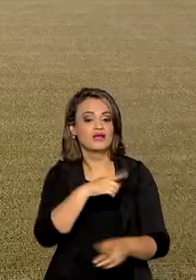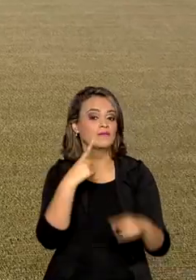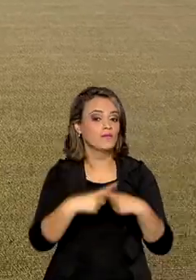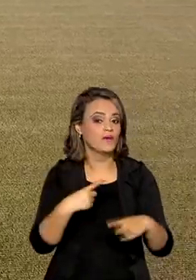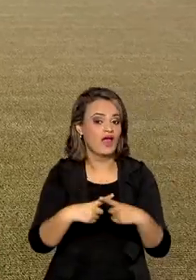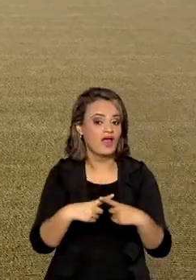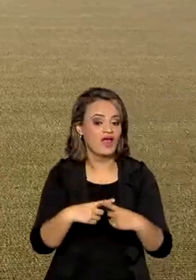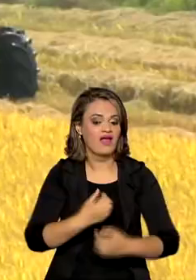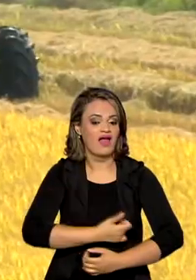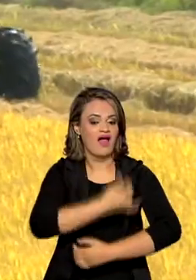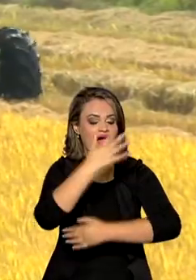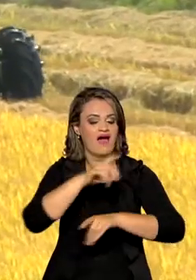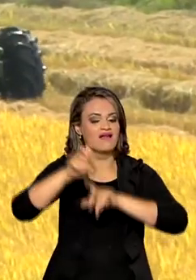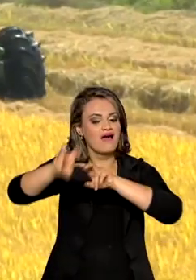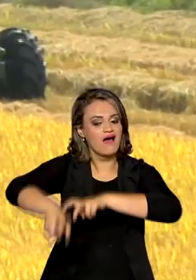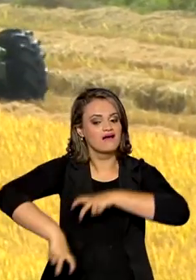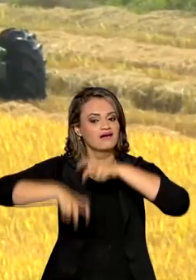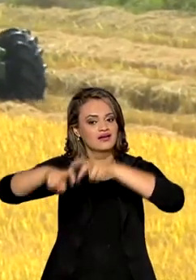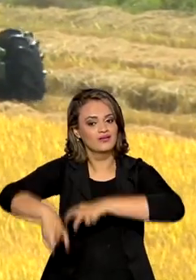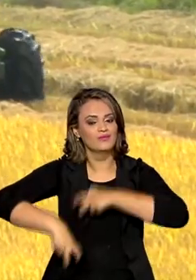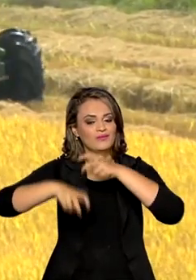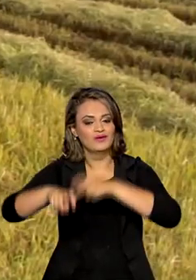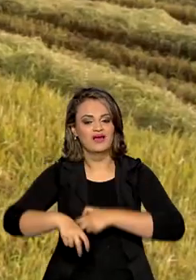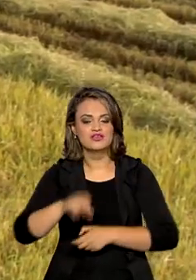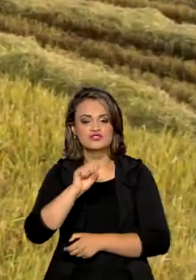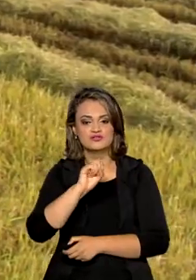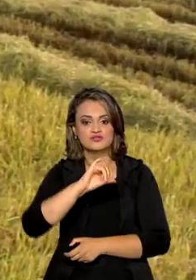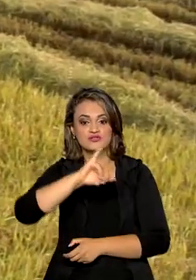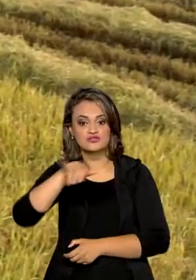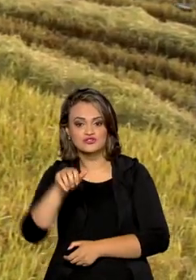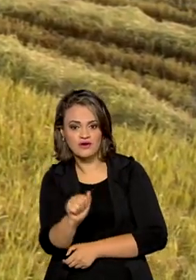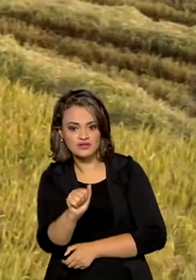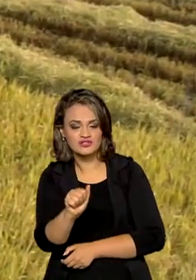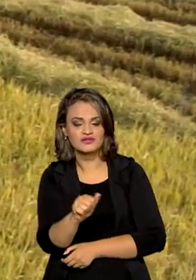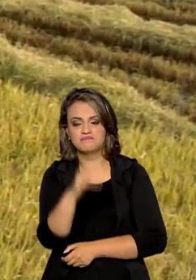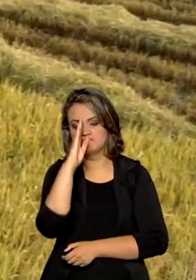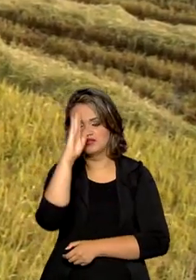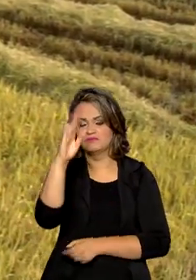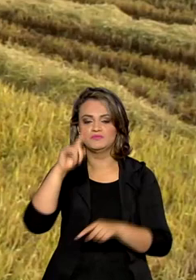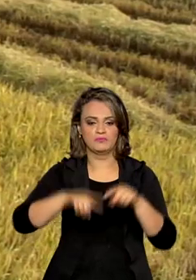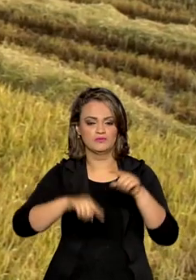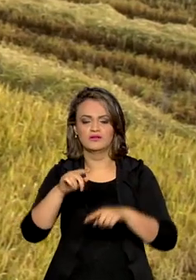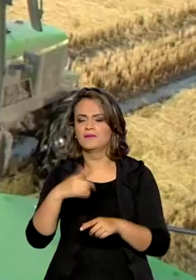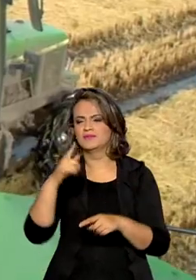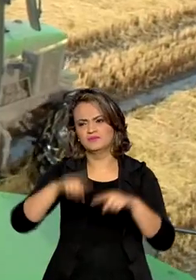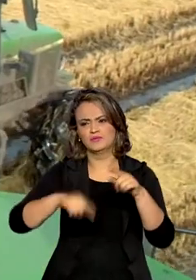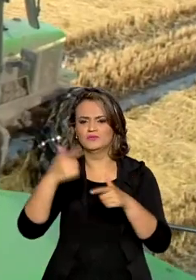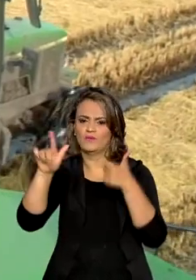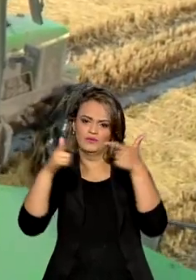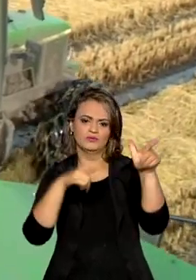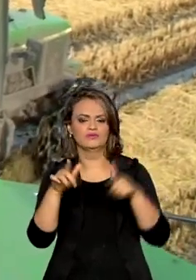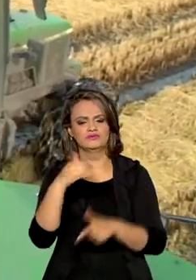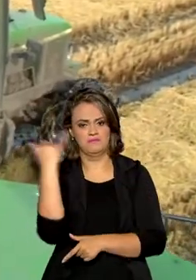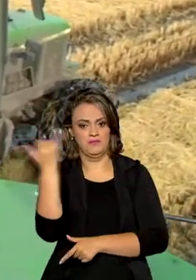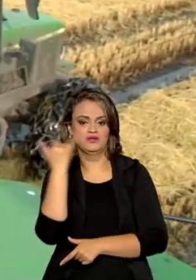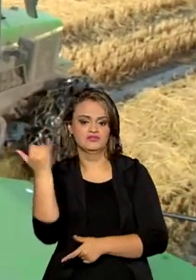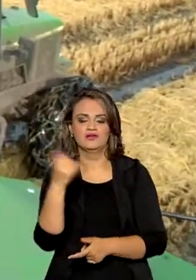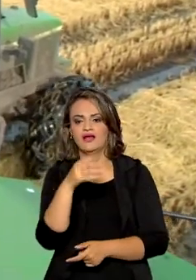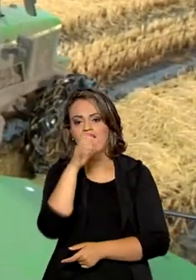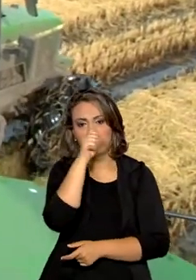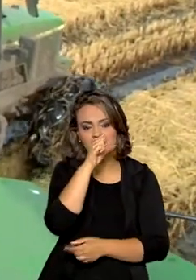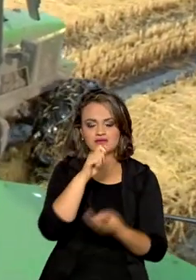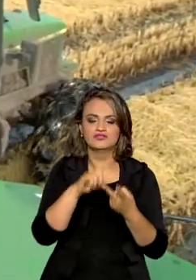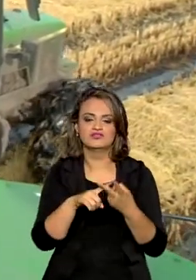ao setor agrícola. O complexo soja tem uma grande participação nisso, mas também temos outros produtos que são importantes, como